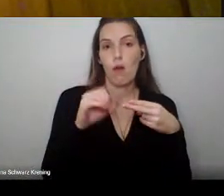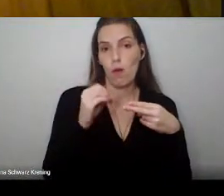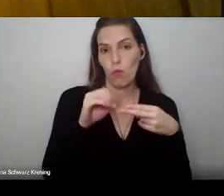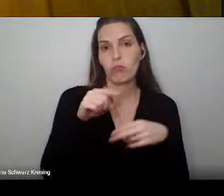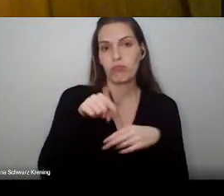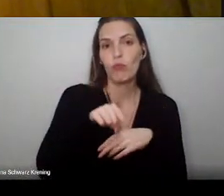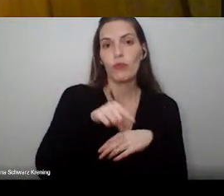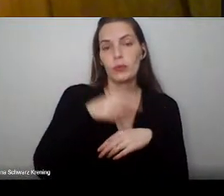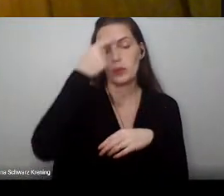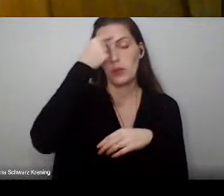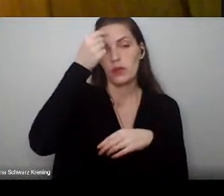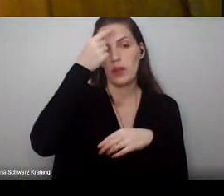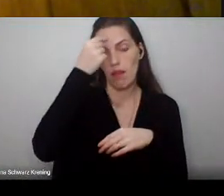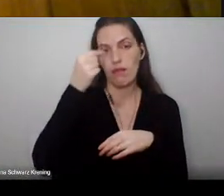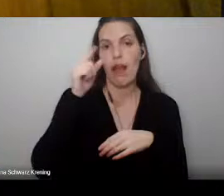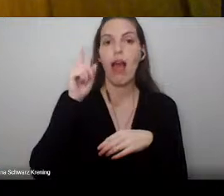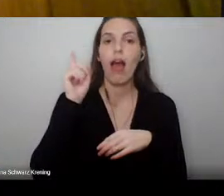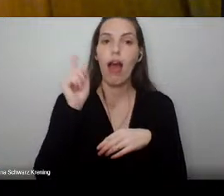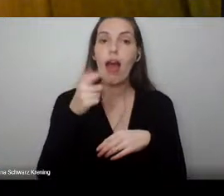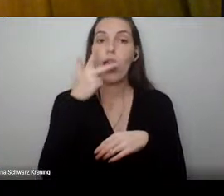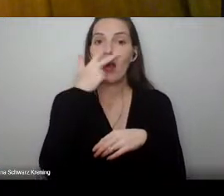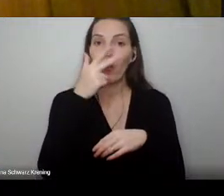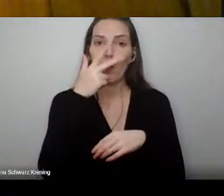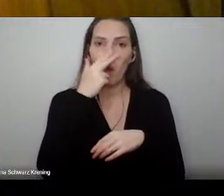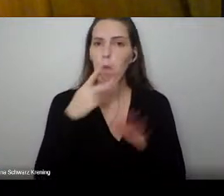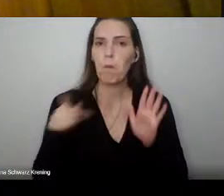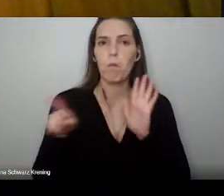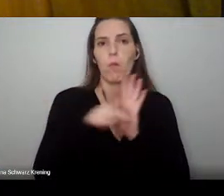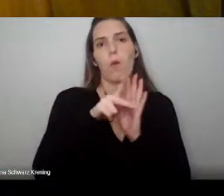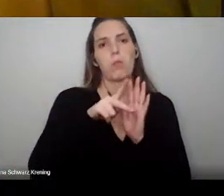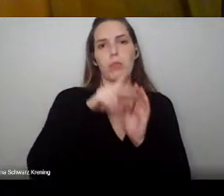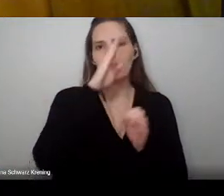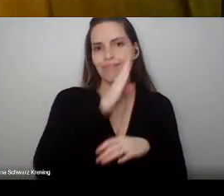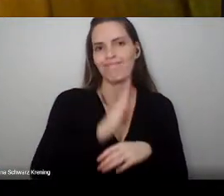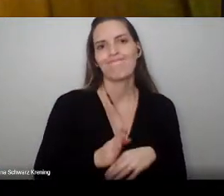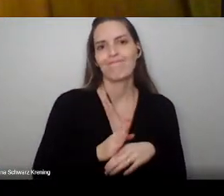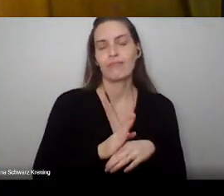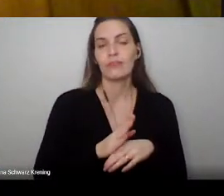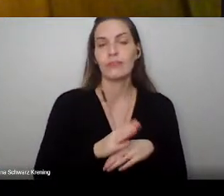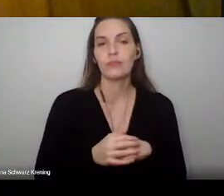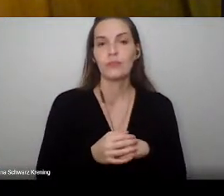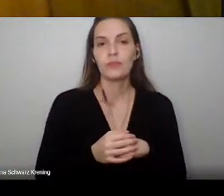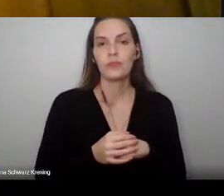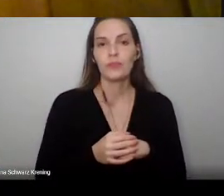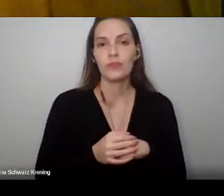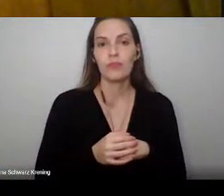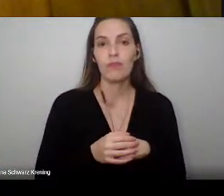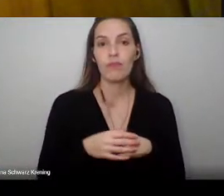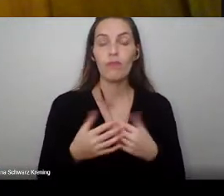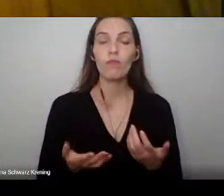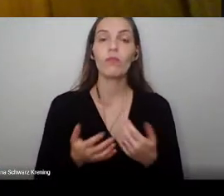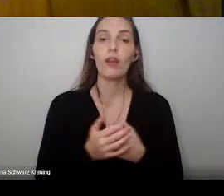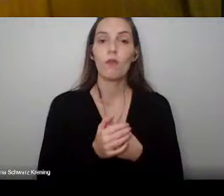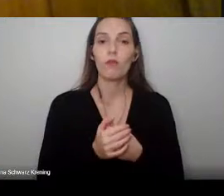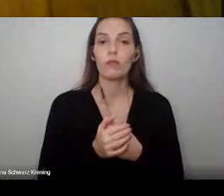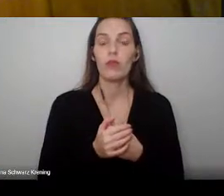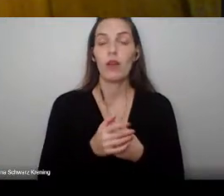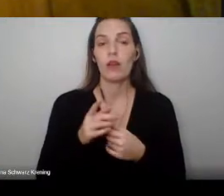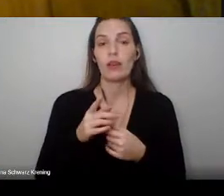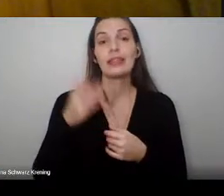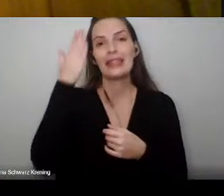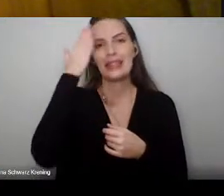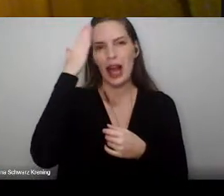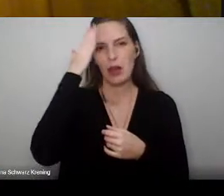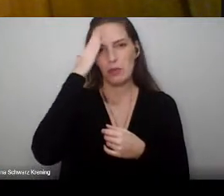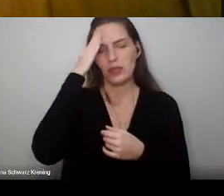Vocês cumpriram uma etapa importante na formação, mas sabem, já foi dito, que não é a última e